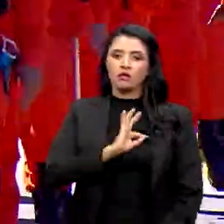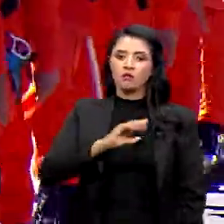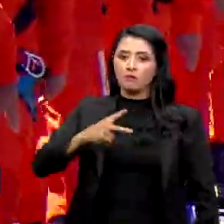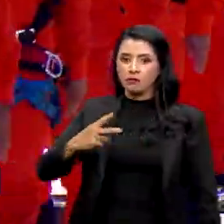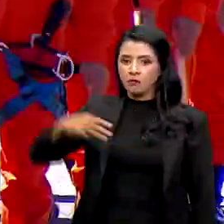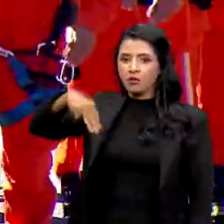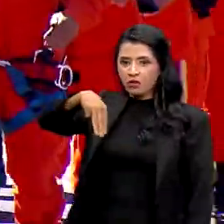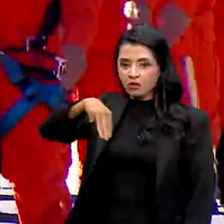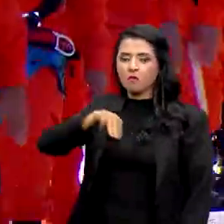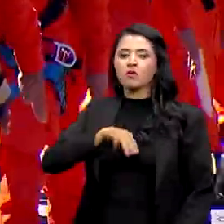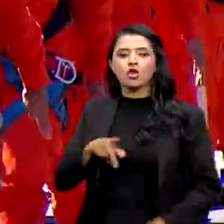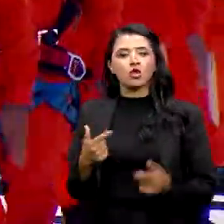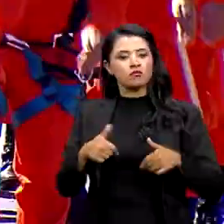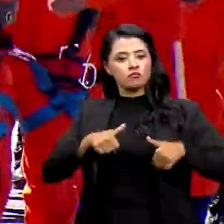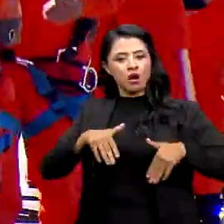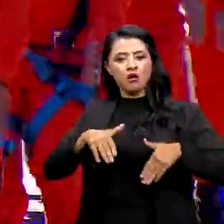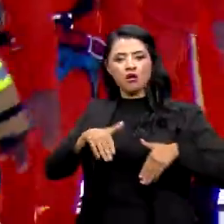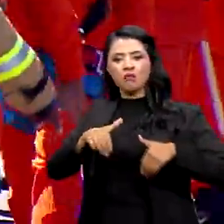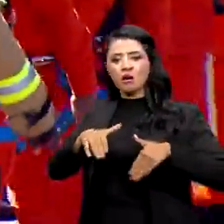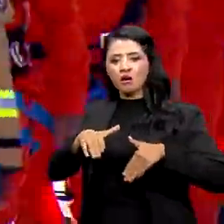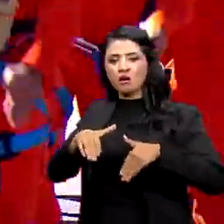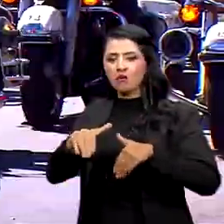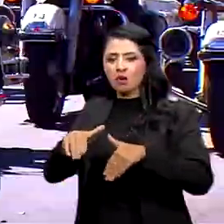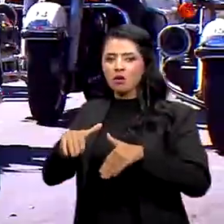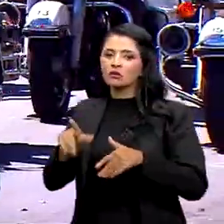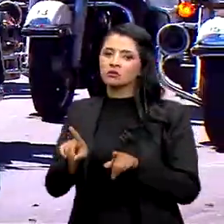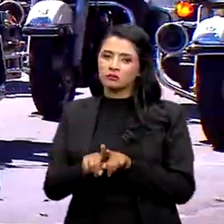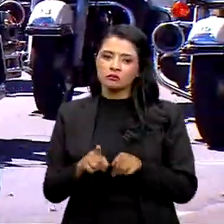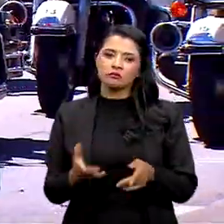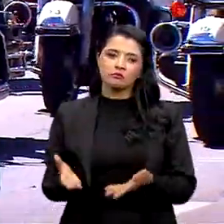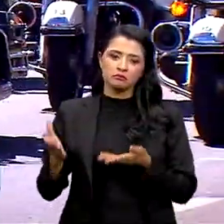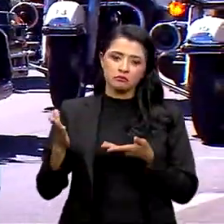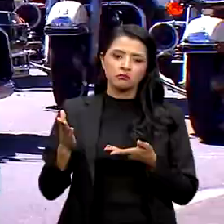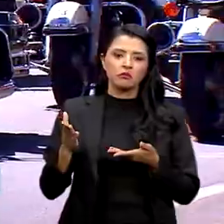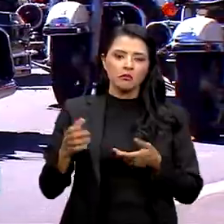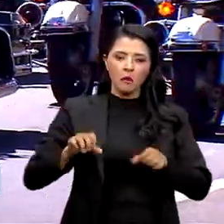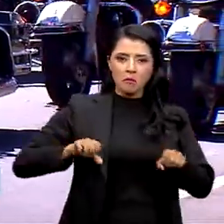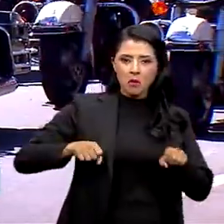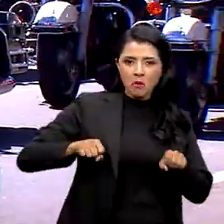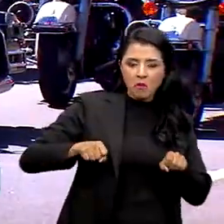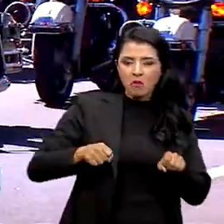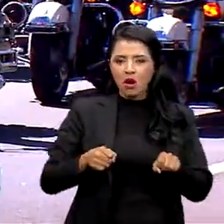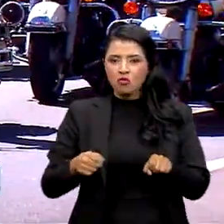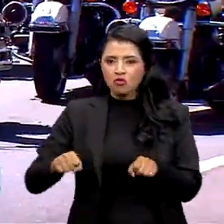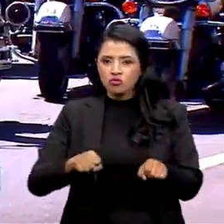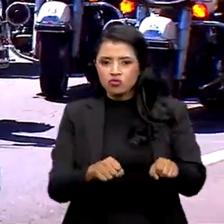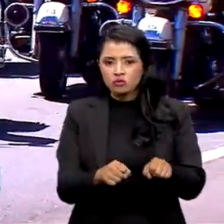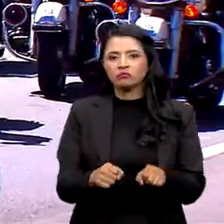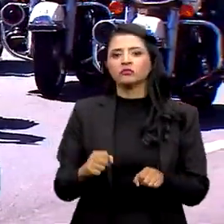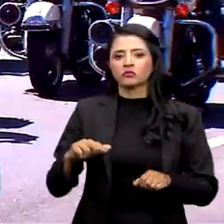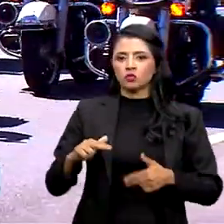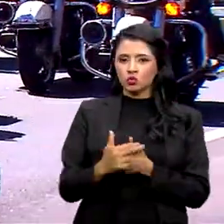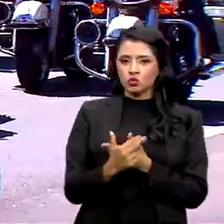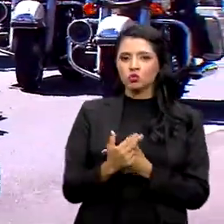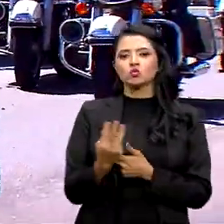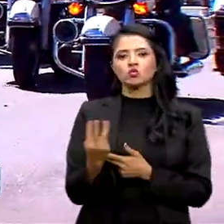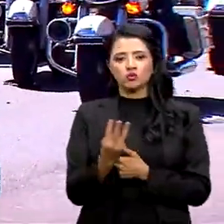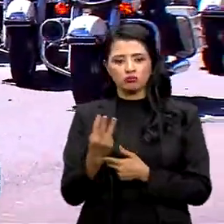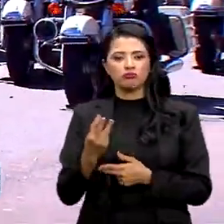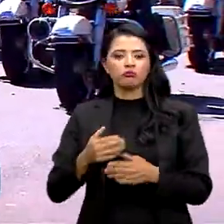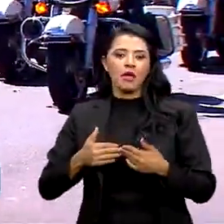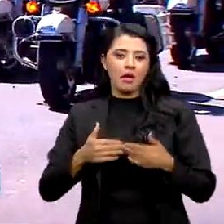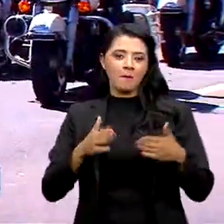Militar marcharam no desfile. Os batedores motociclistas das três forças abriram o